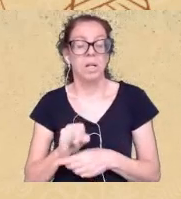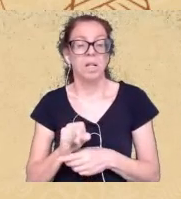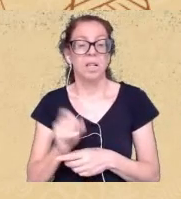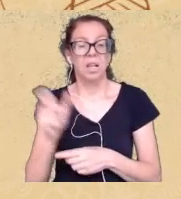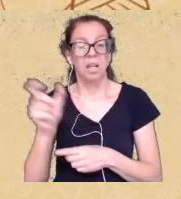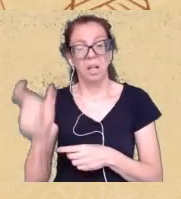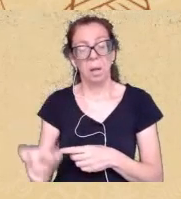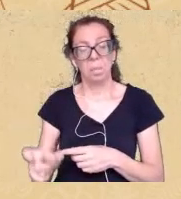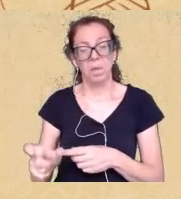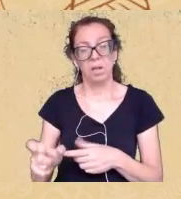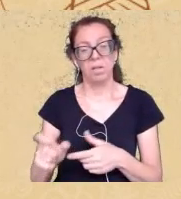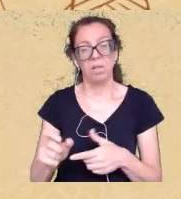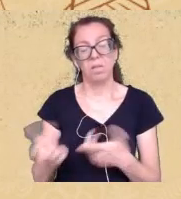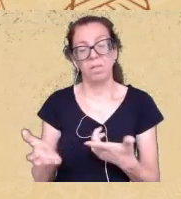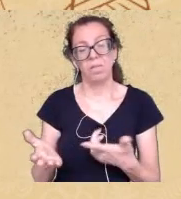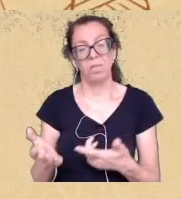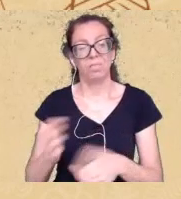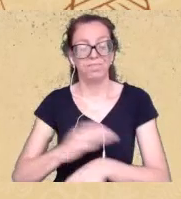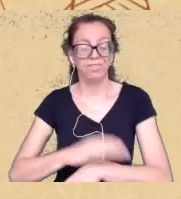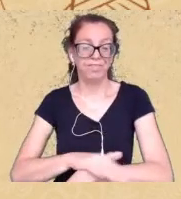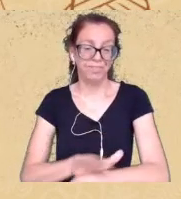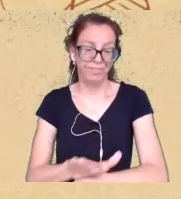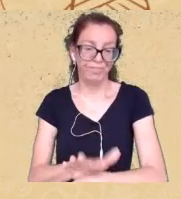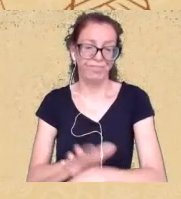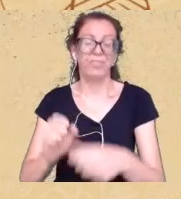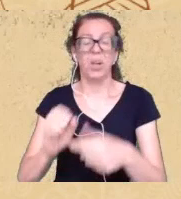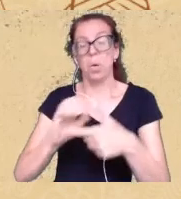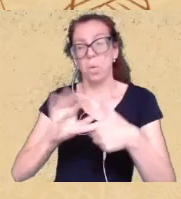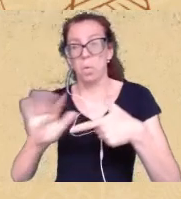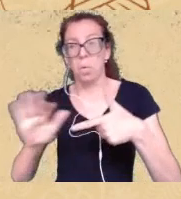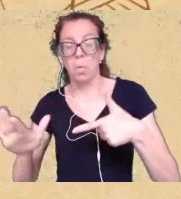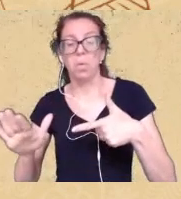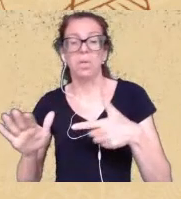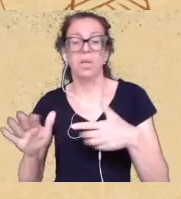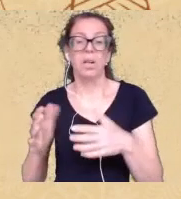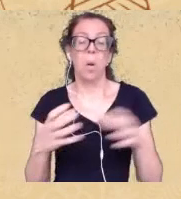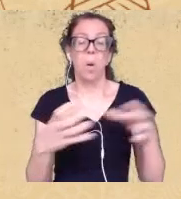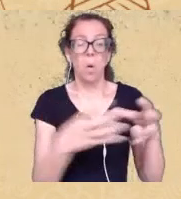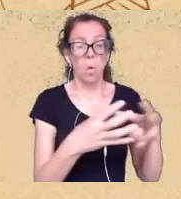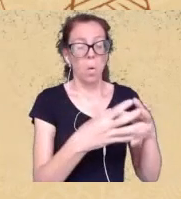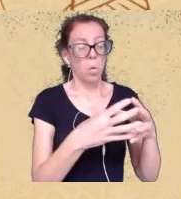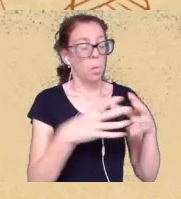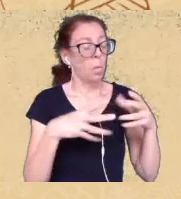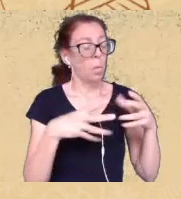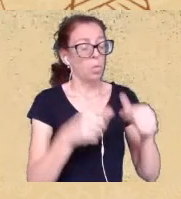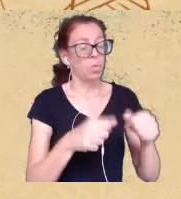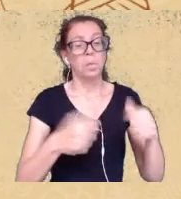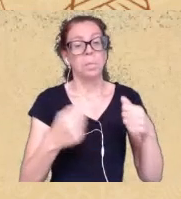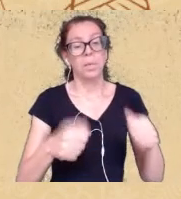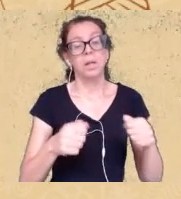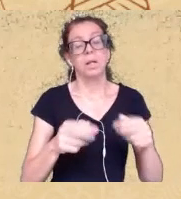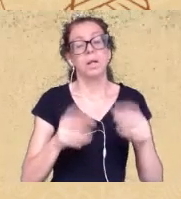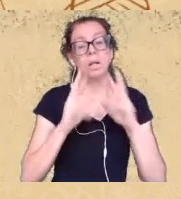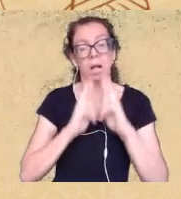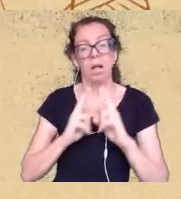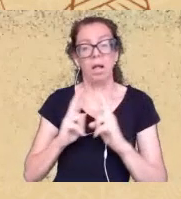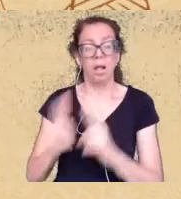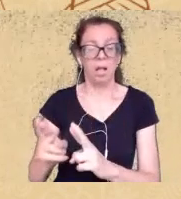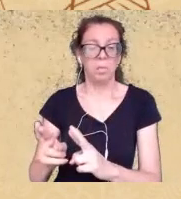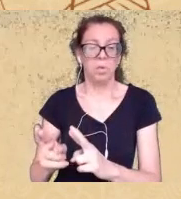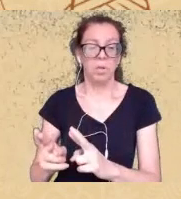simbólico que o grupo todo é convocado a responder e aí eu fico pensando se a universidade alguma vez